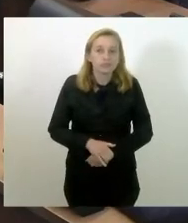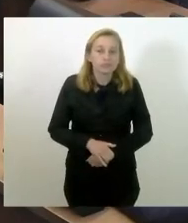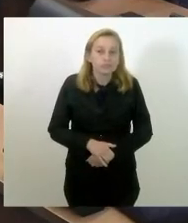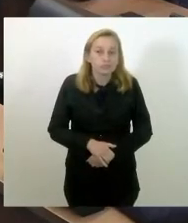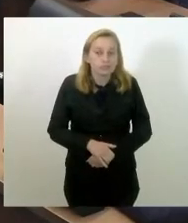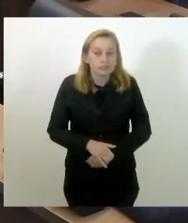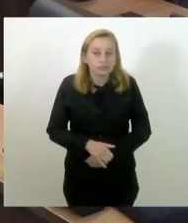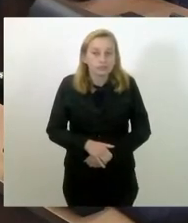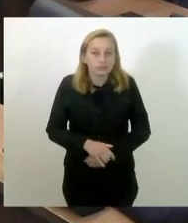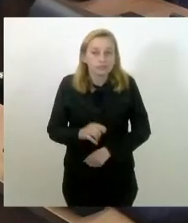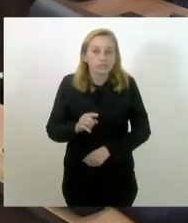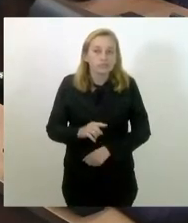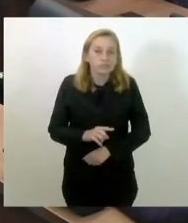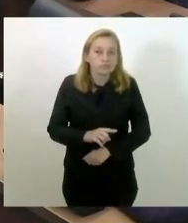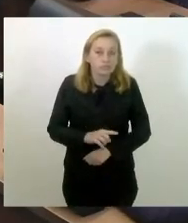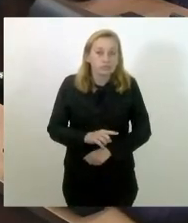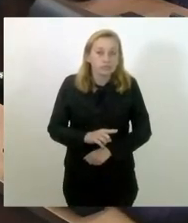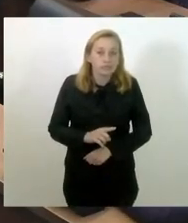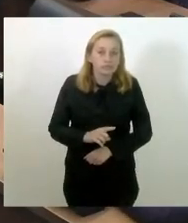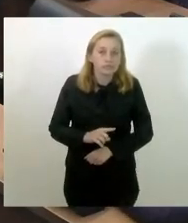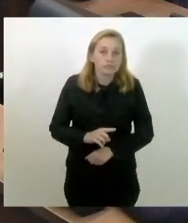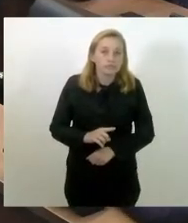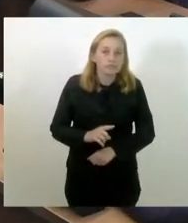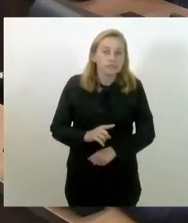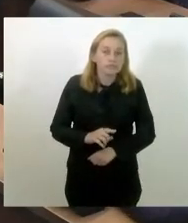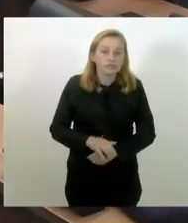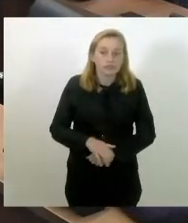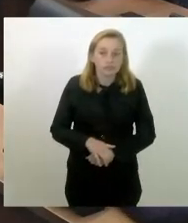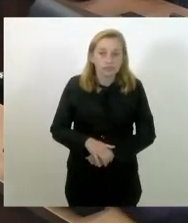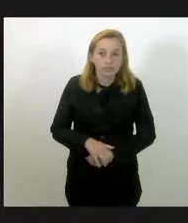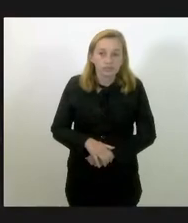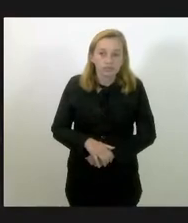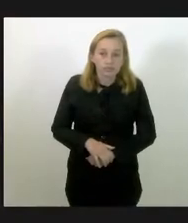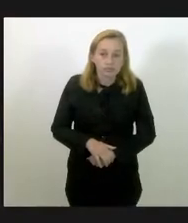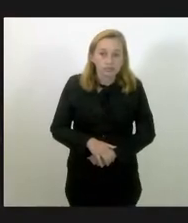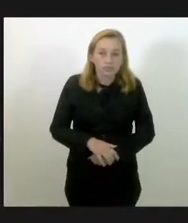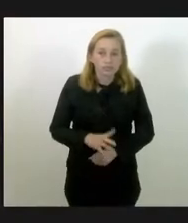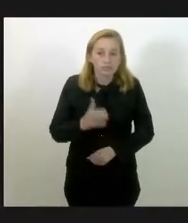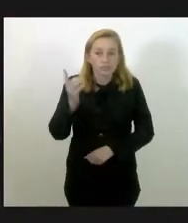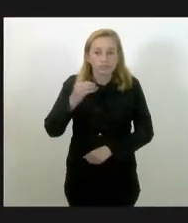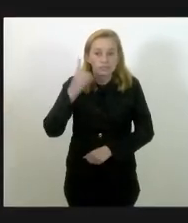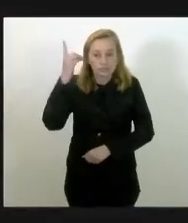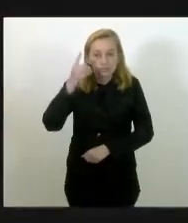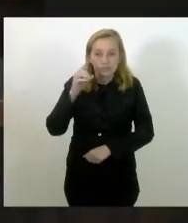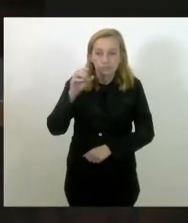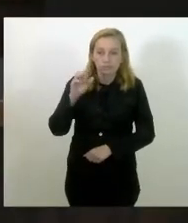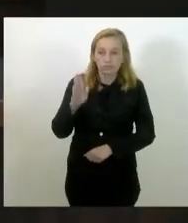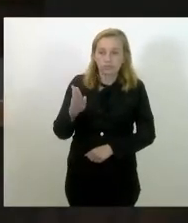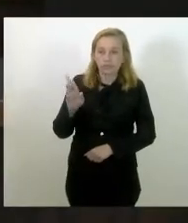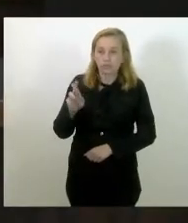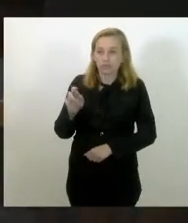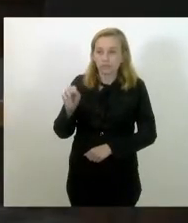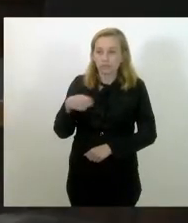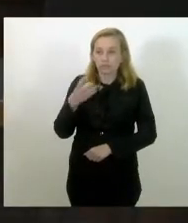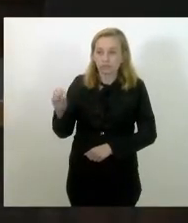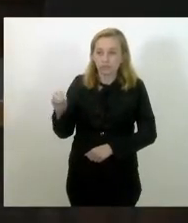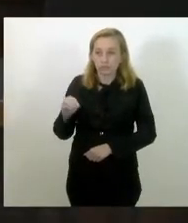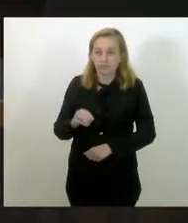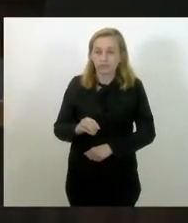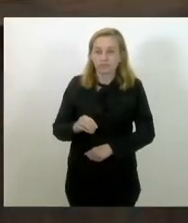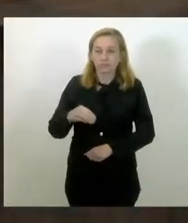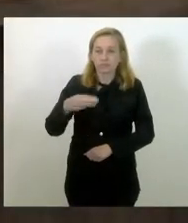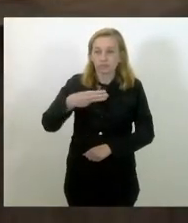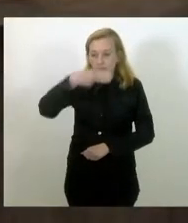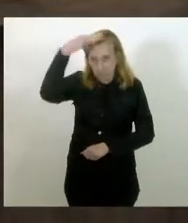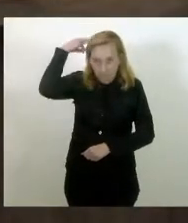Inclui também aí o projeto, tá, Luiz Martins, estamos juntos. Deputado Brasão, deputado Zeidã, Marcio Pacheco, presidente.